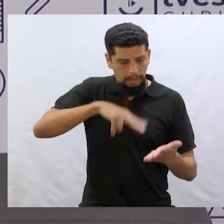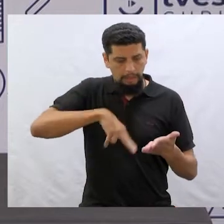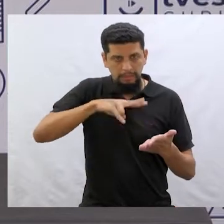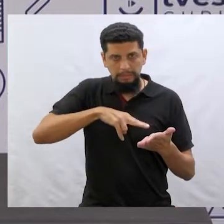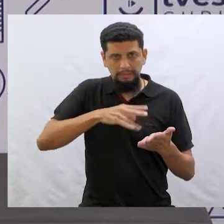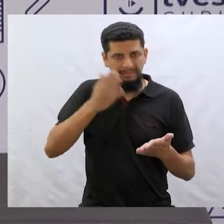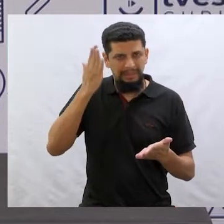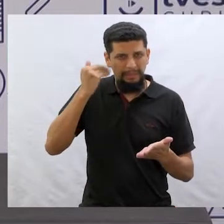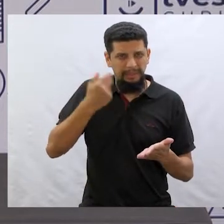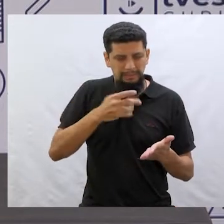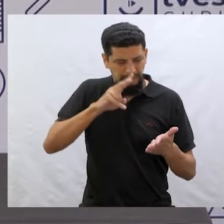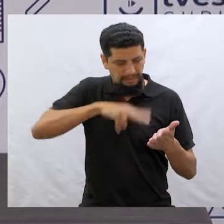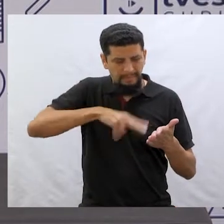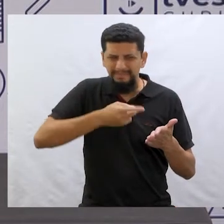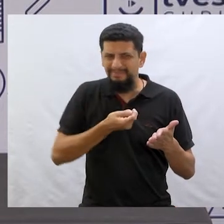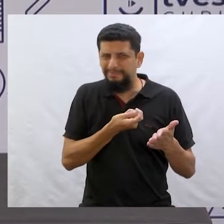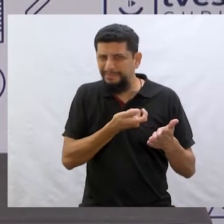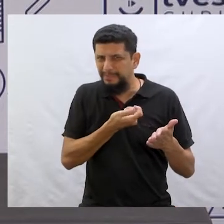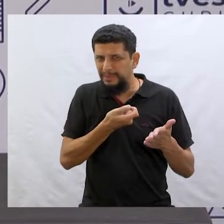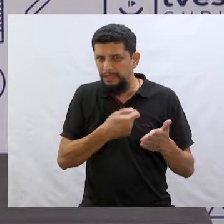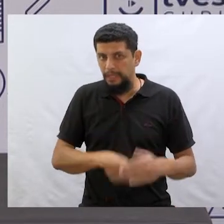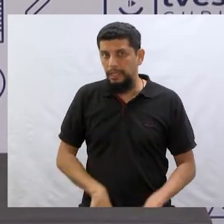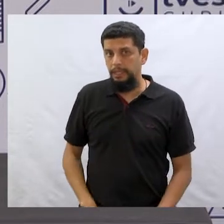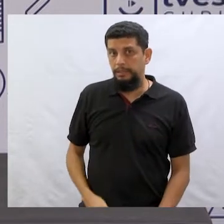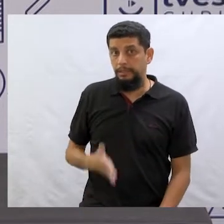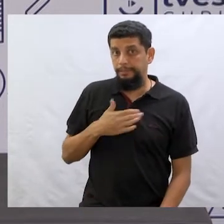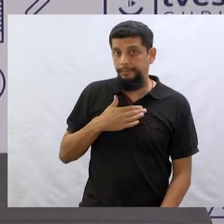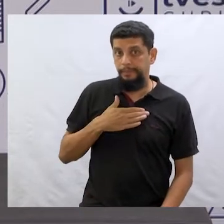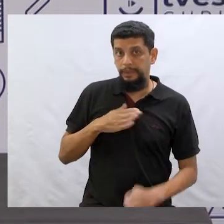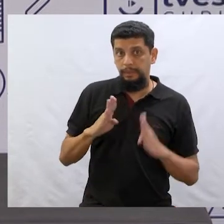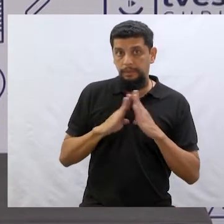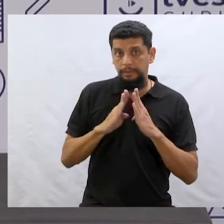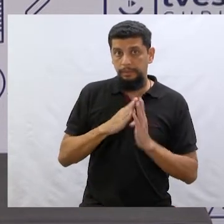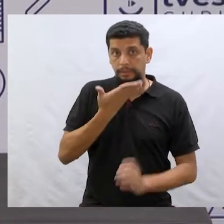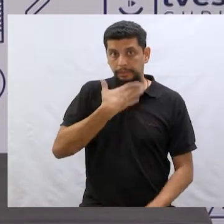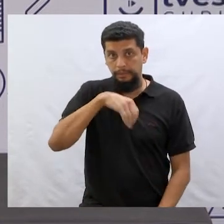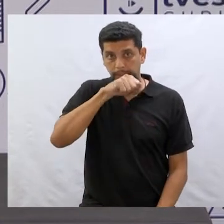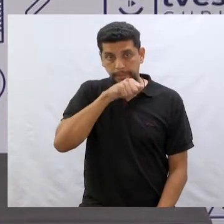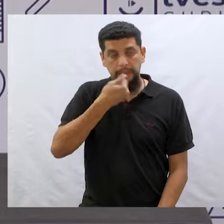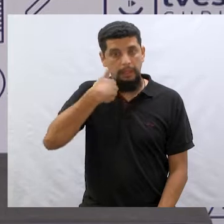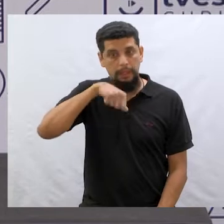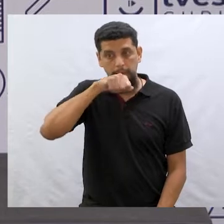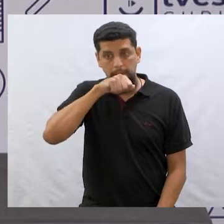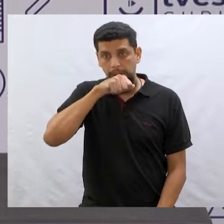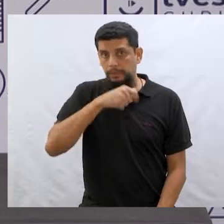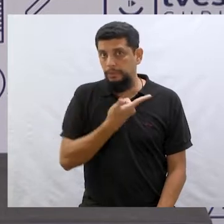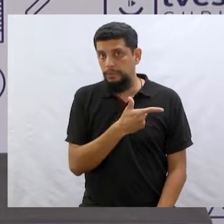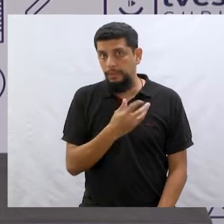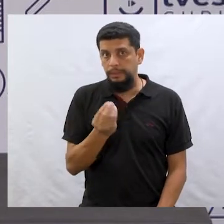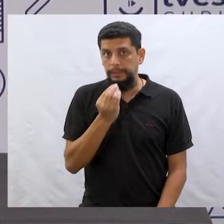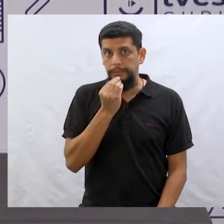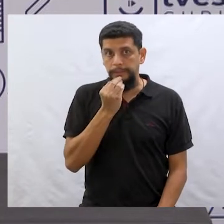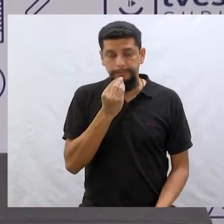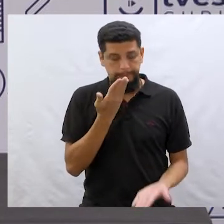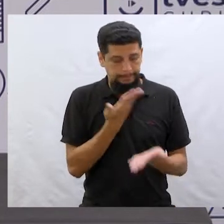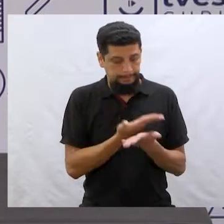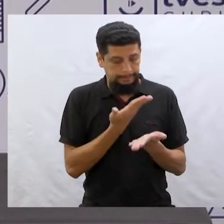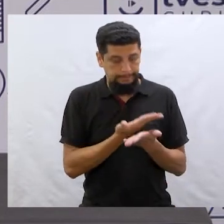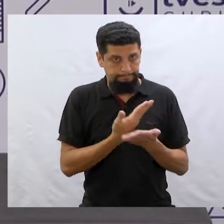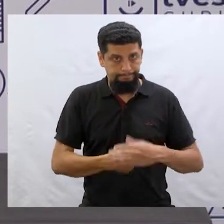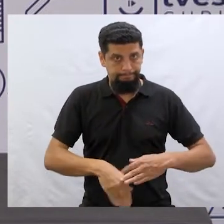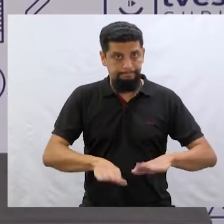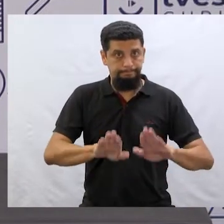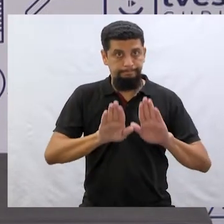Esse também é um exemplo muito bom que eu tenho de casa. Os meus pais não tiveram muita oportunidade de estudar.